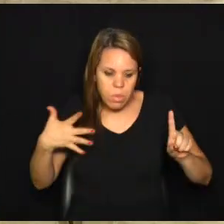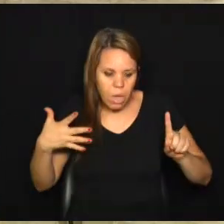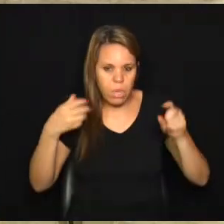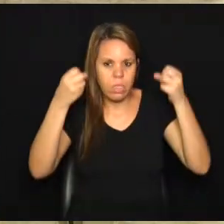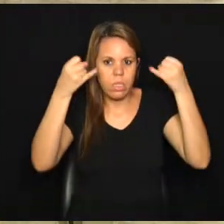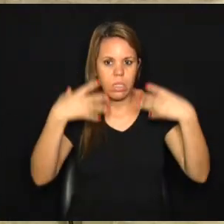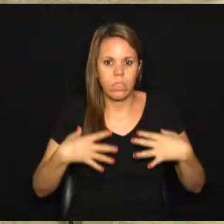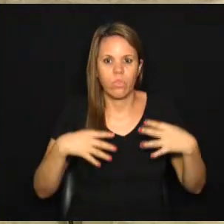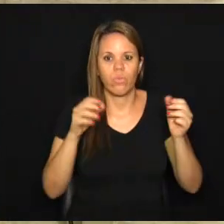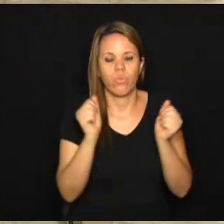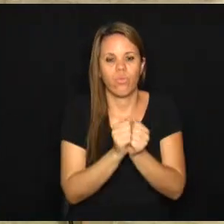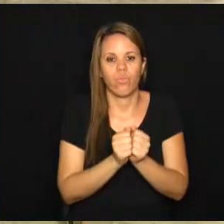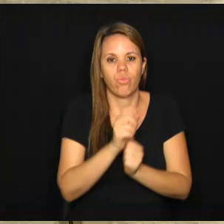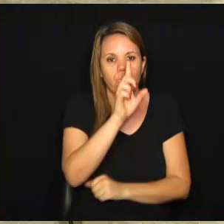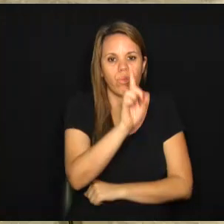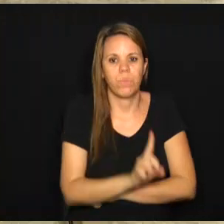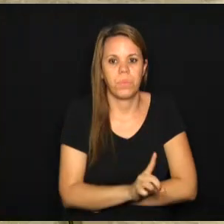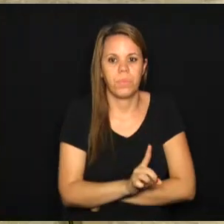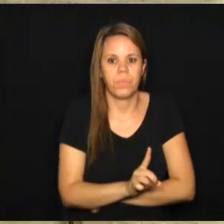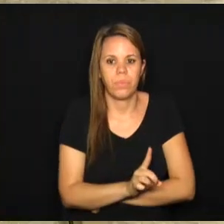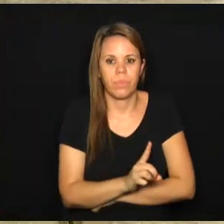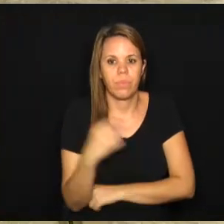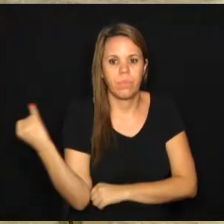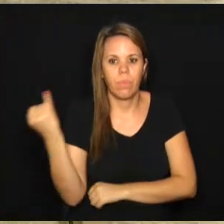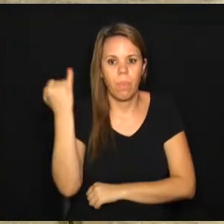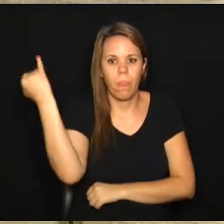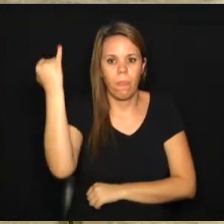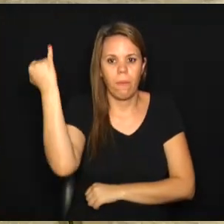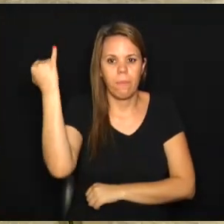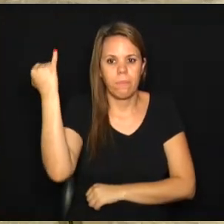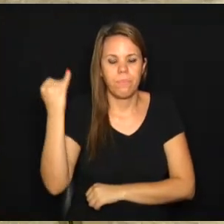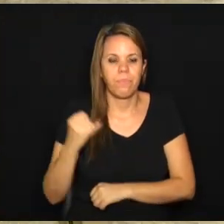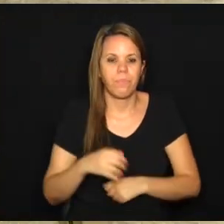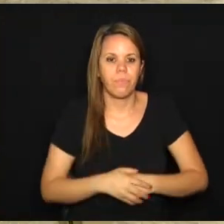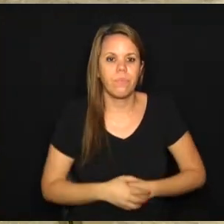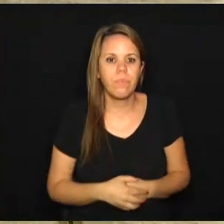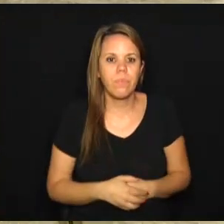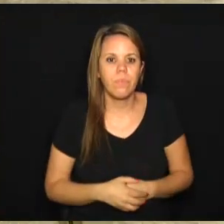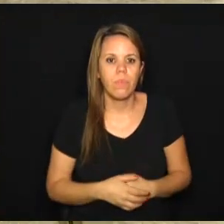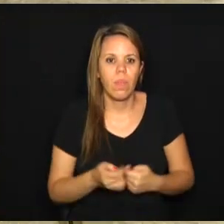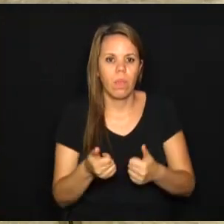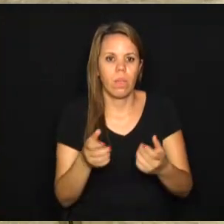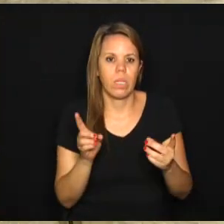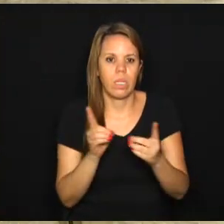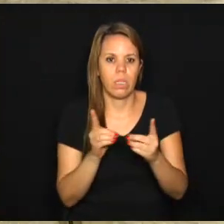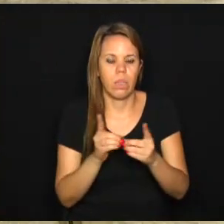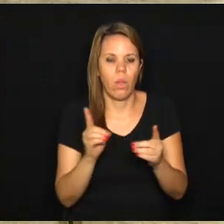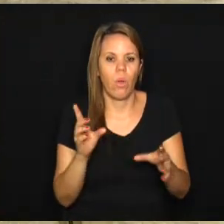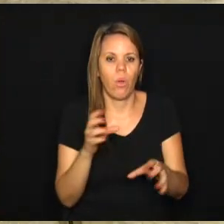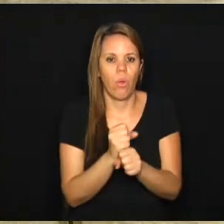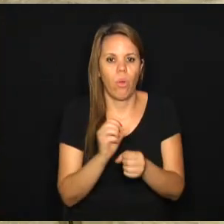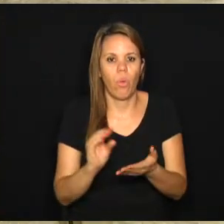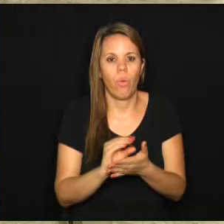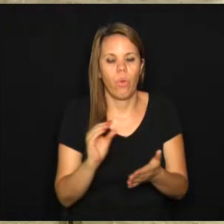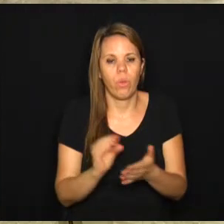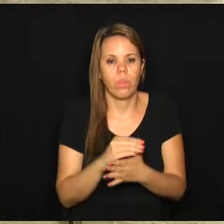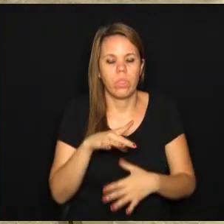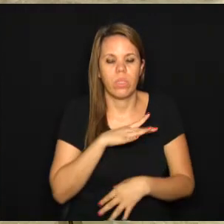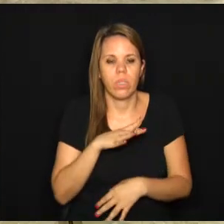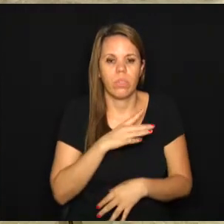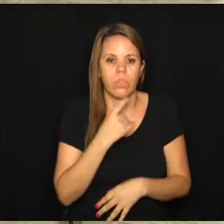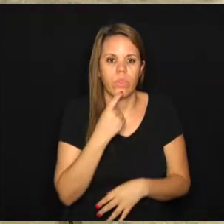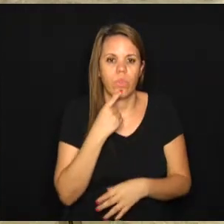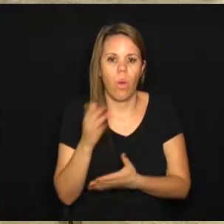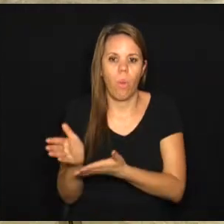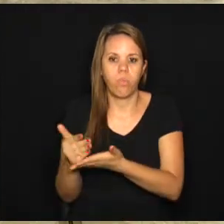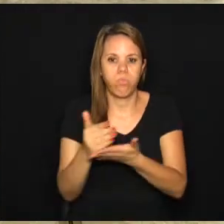com o seu diretor. E é muito importante essa prestação de contas do orçamento para a cidade de Campinas. É uma